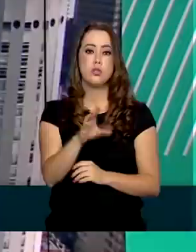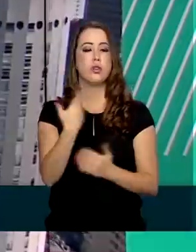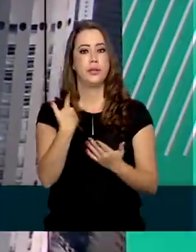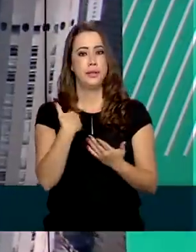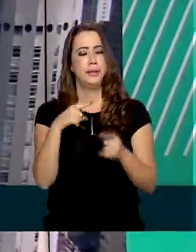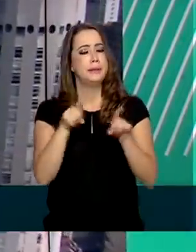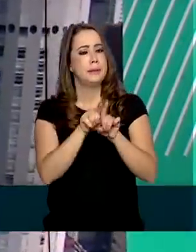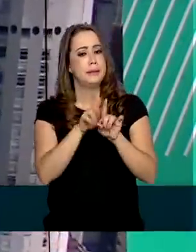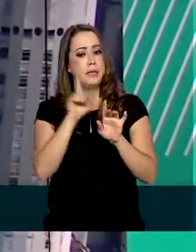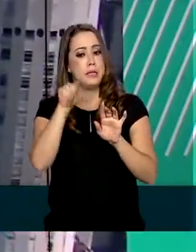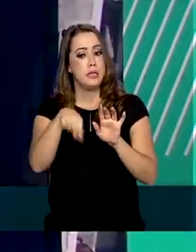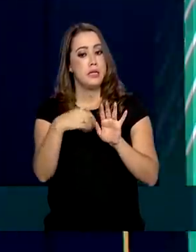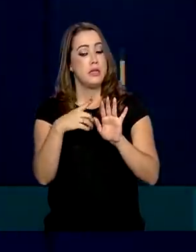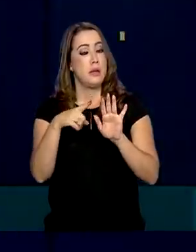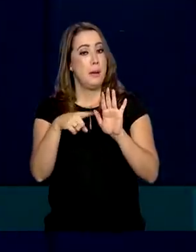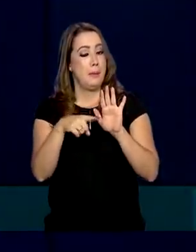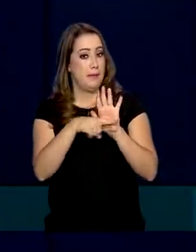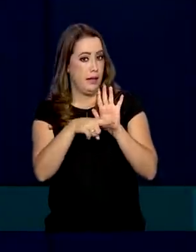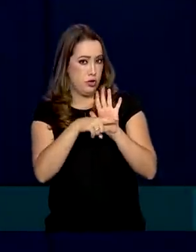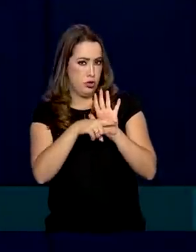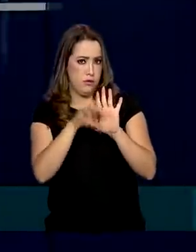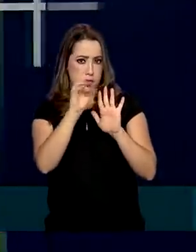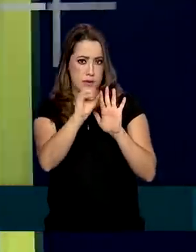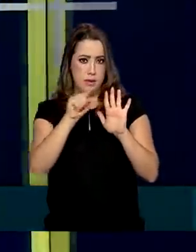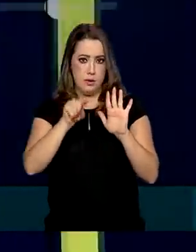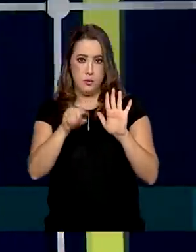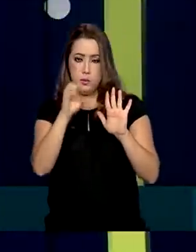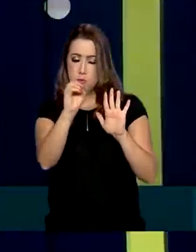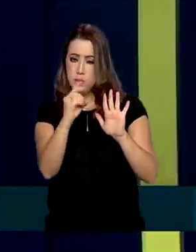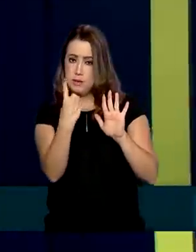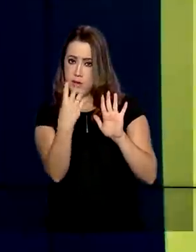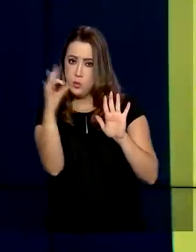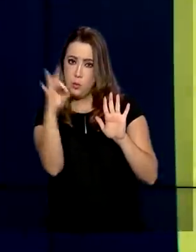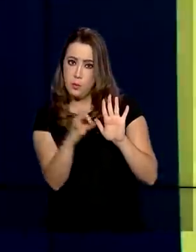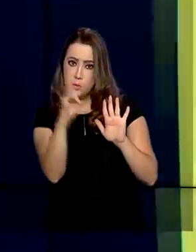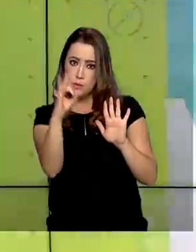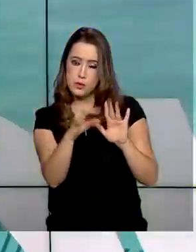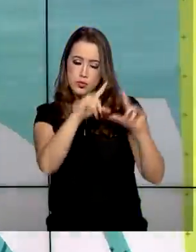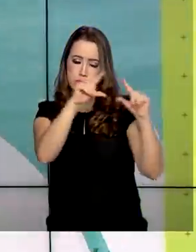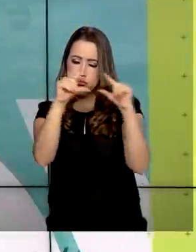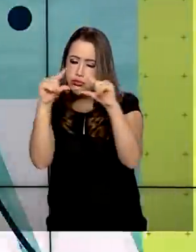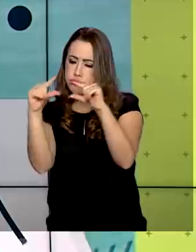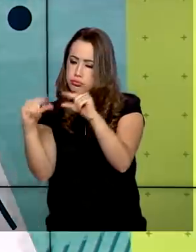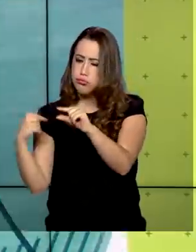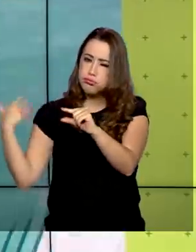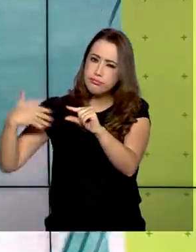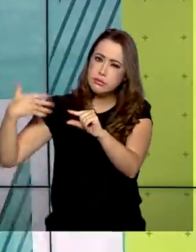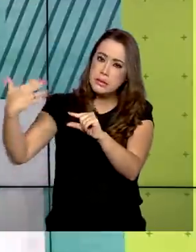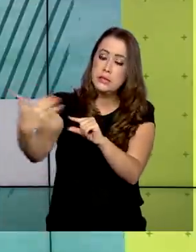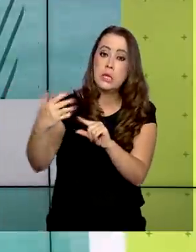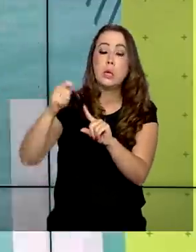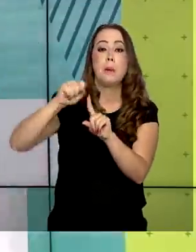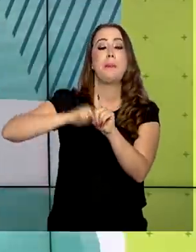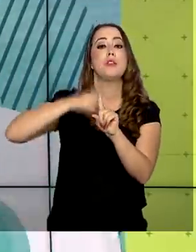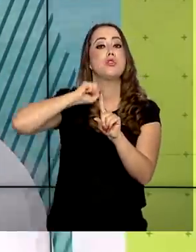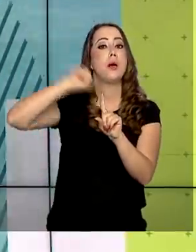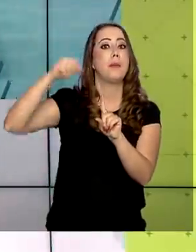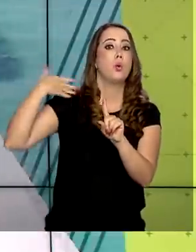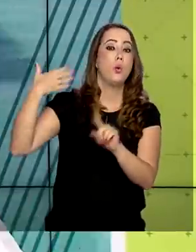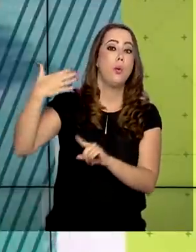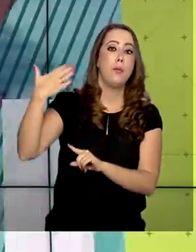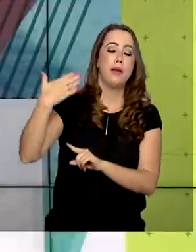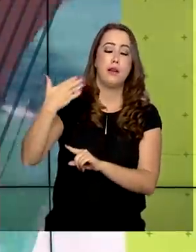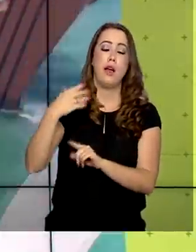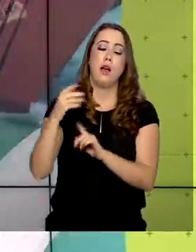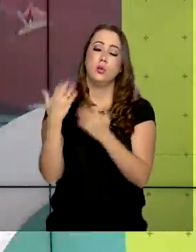,01%. Foi o menor resultado para o mês de abril desde o início do Plano Real. Seis dos nove grupos